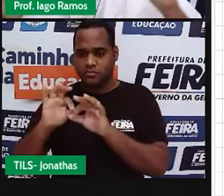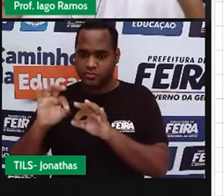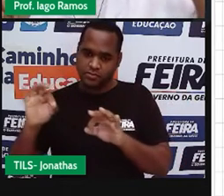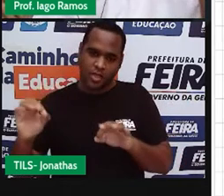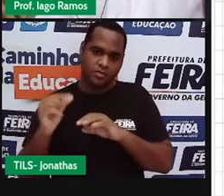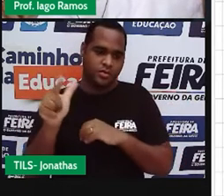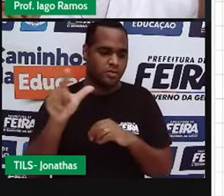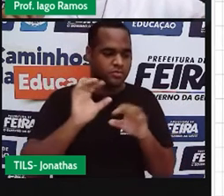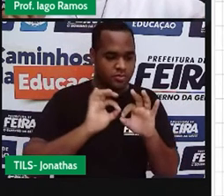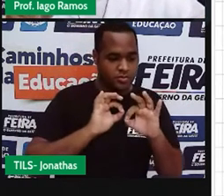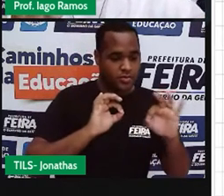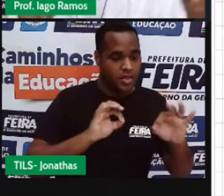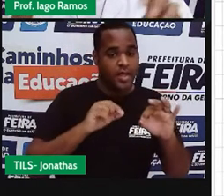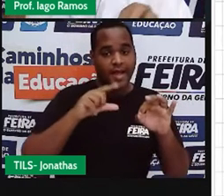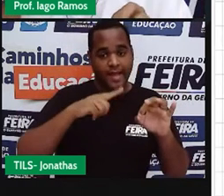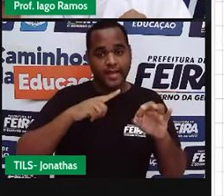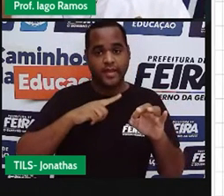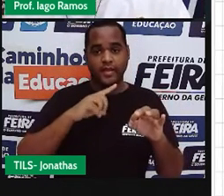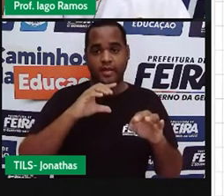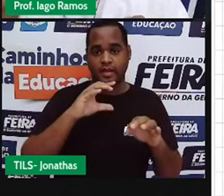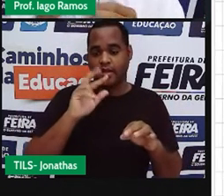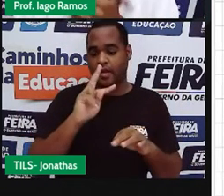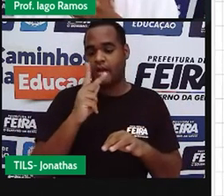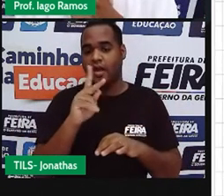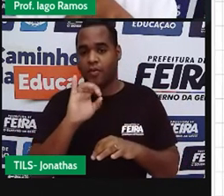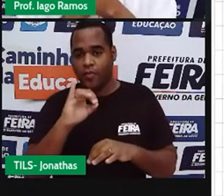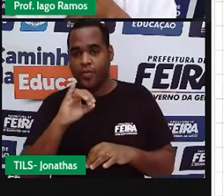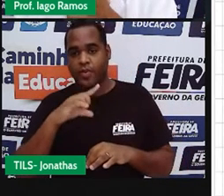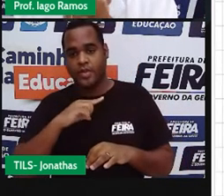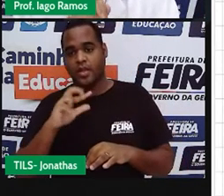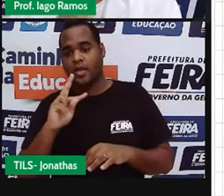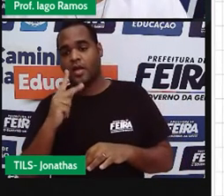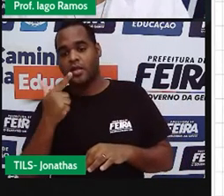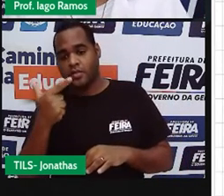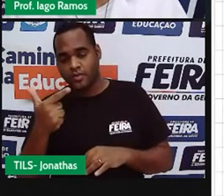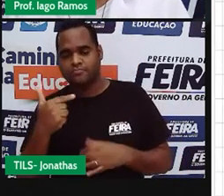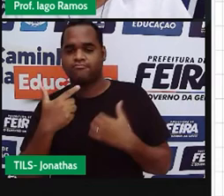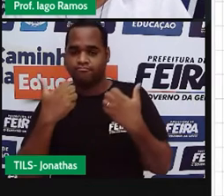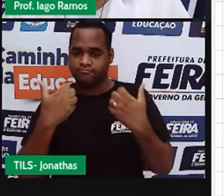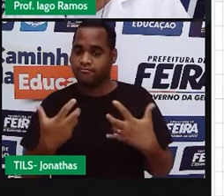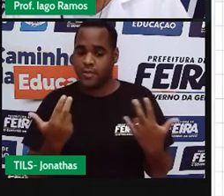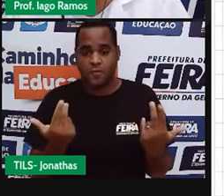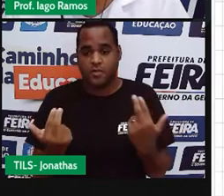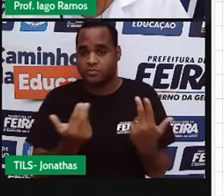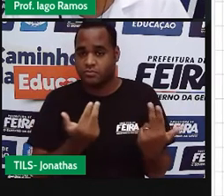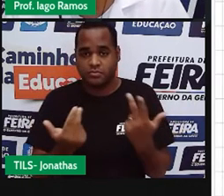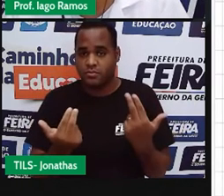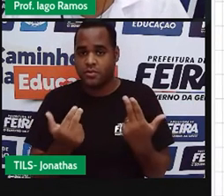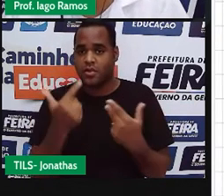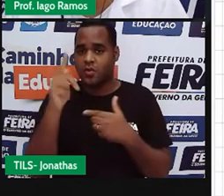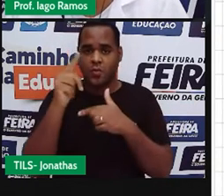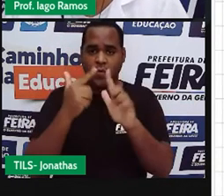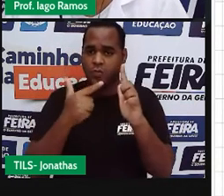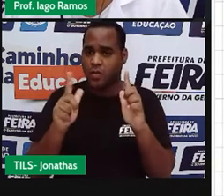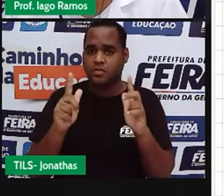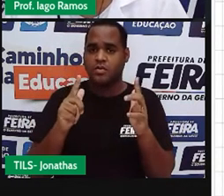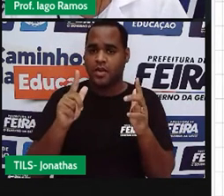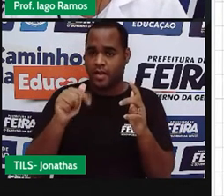até o H1 e o H2 vai ser a mesma distância. Infinitos, professor?